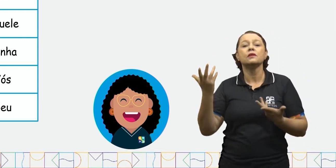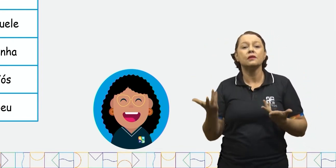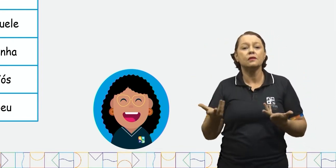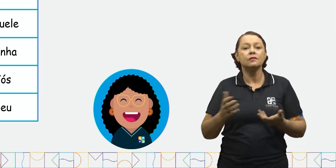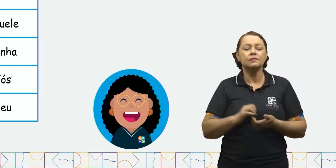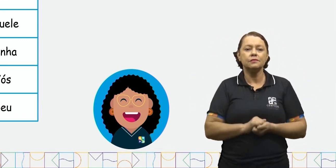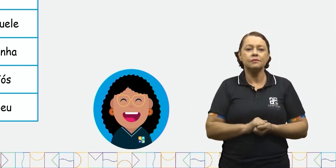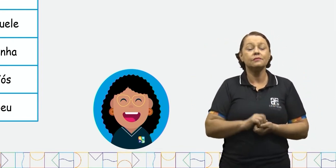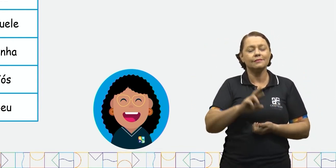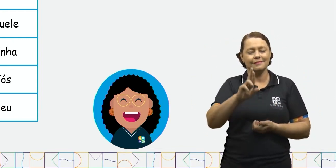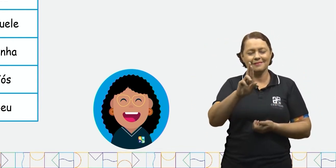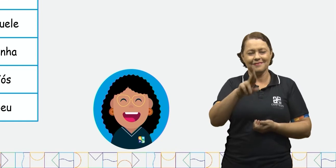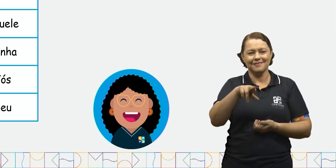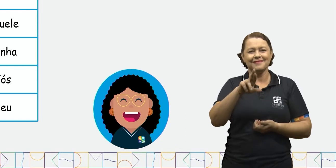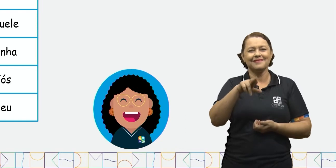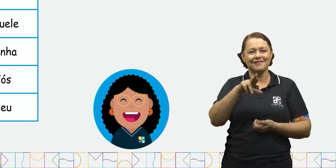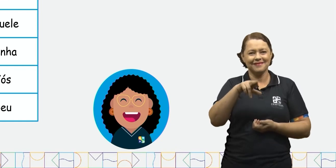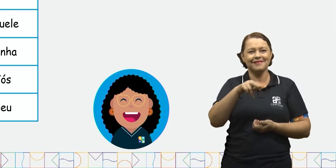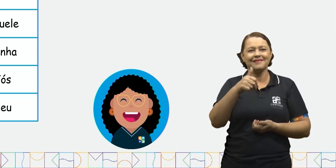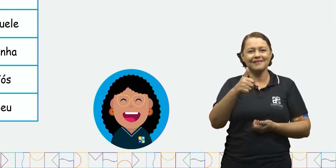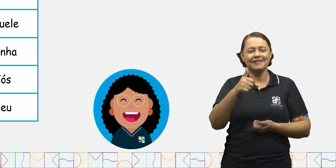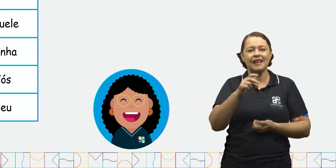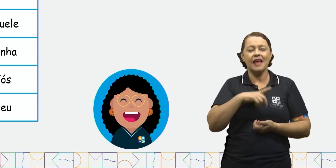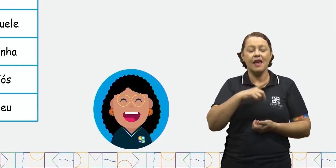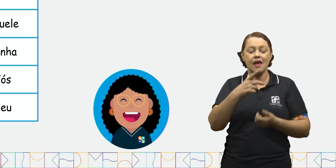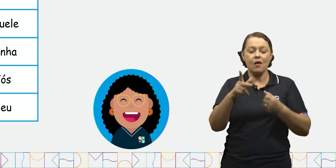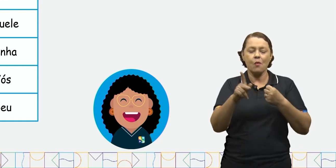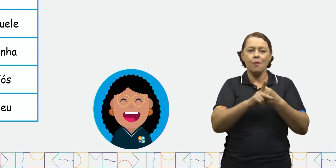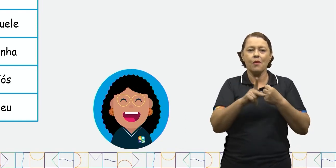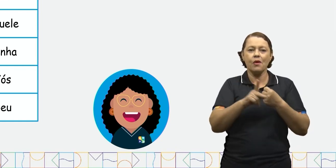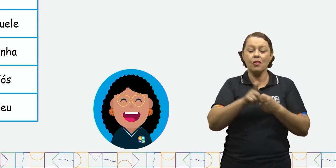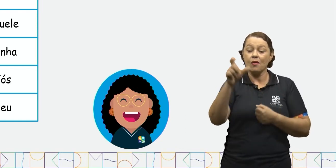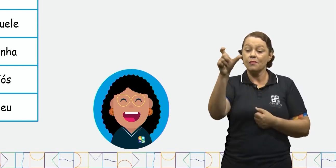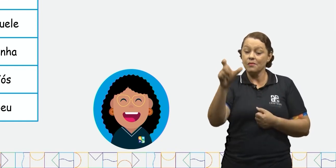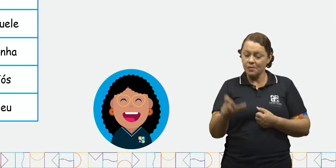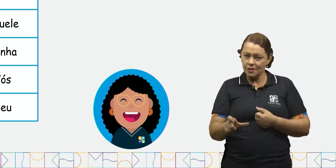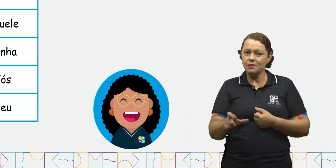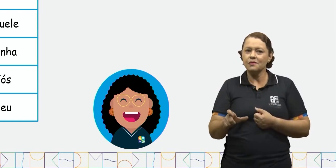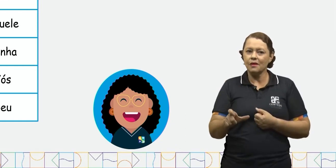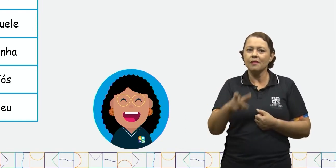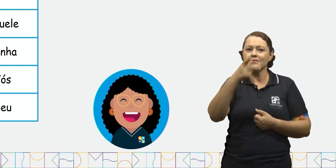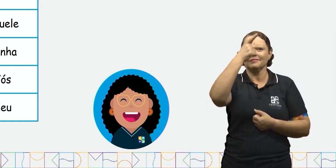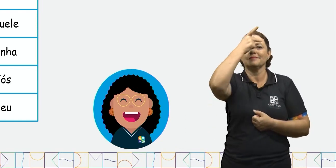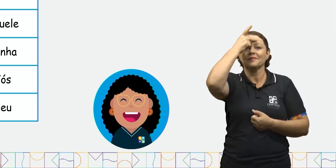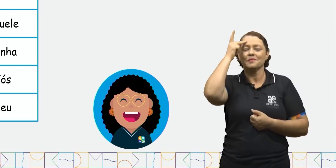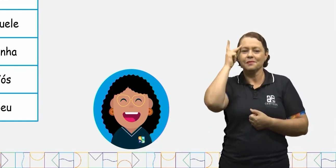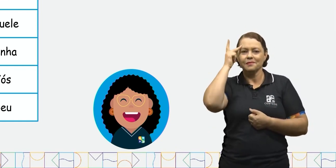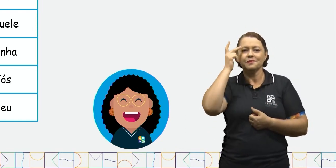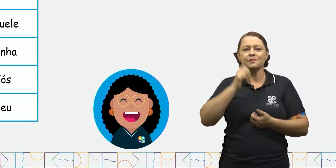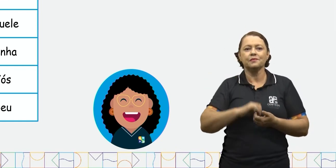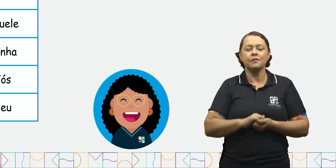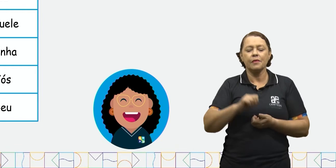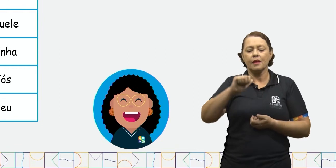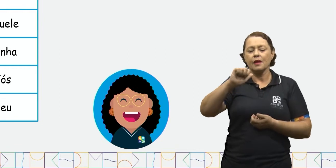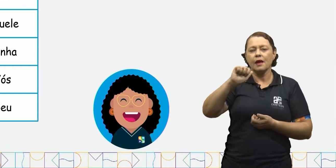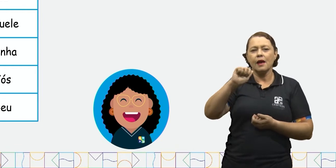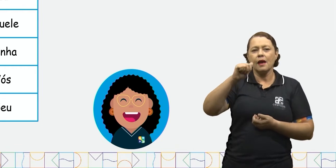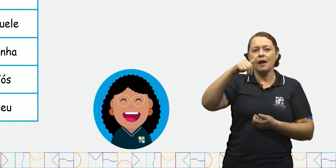É isso mesmo. Eu é um pronome pessoal, pois ele indica uma pessoa. E aquele?